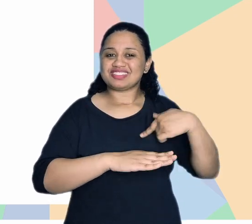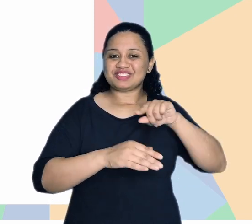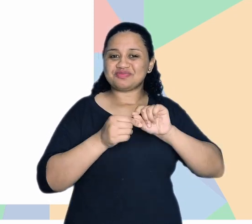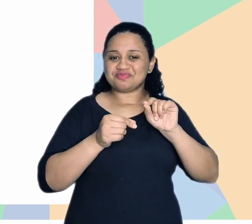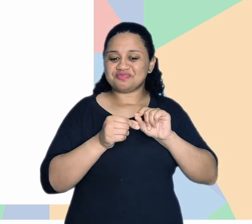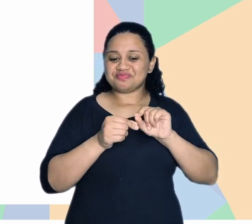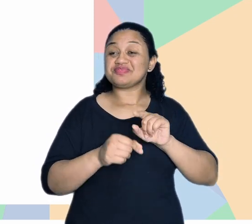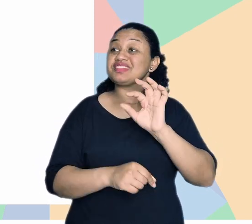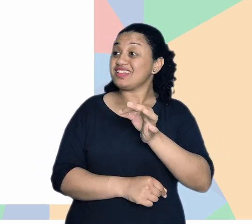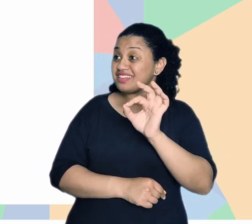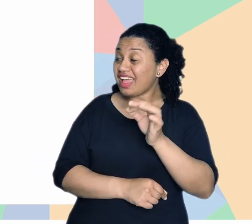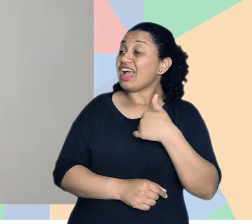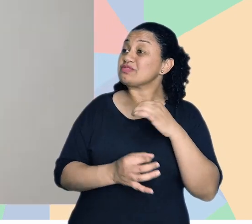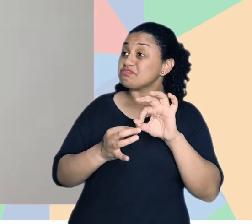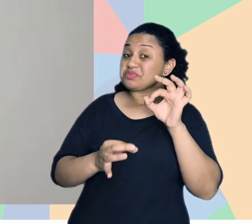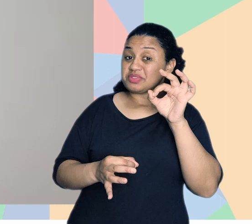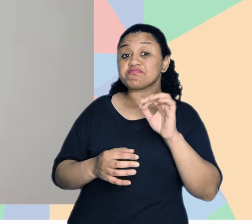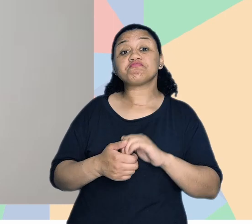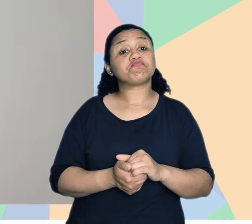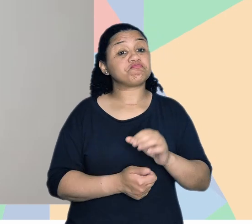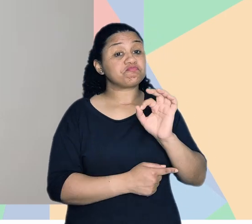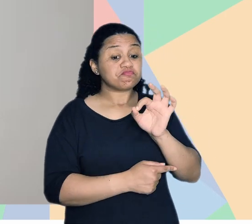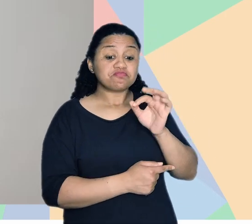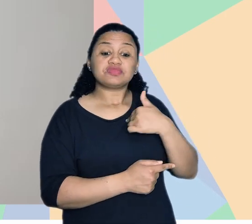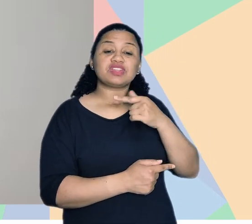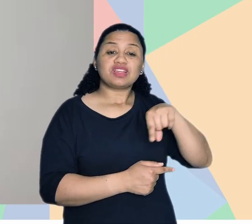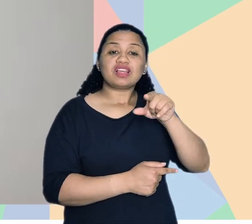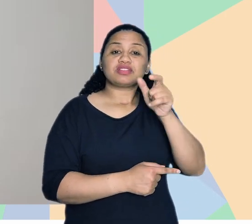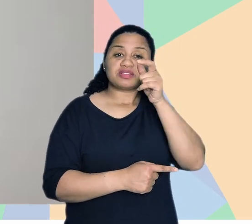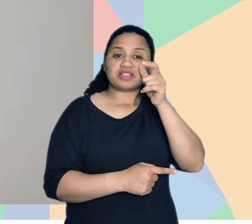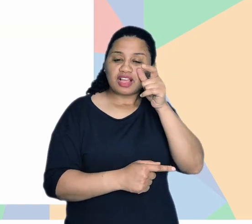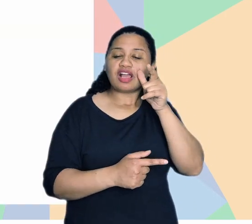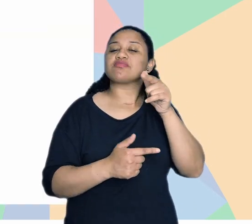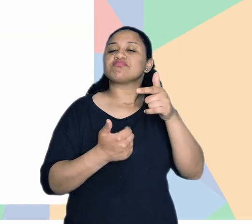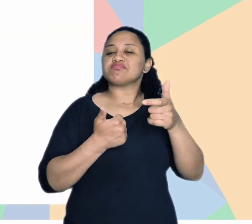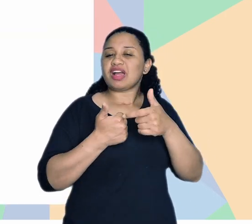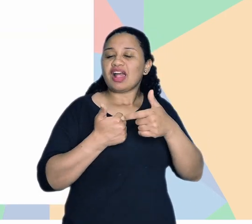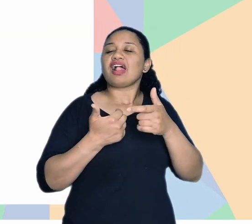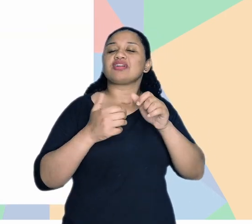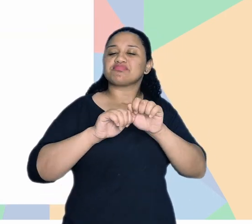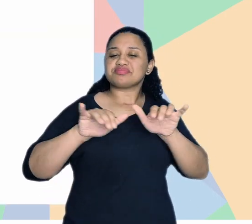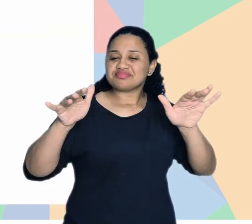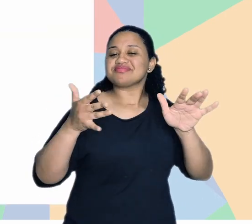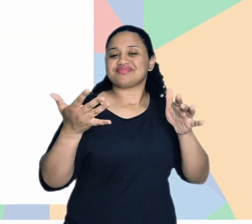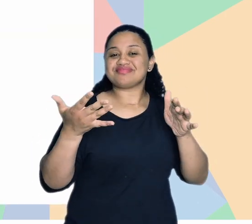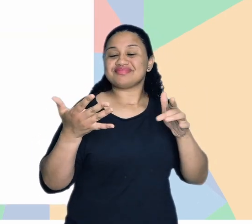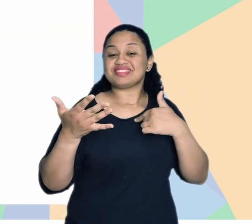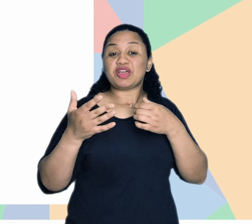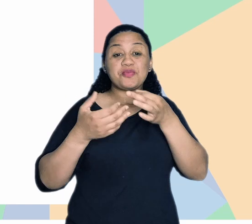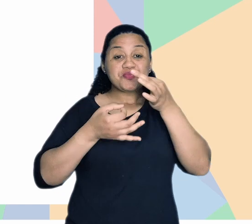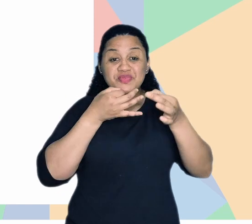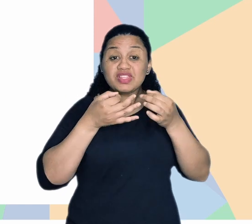trazendo. Pois é, rendeu bastante. Rendeu, rendeu muito, então, quem está assistindo aí, compartilha, comenta,